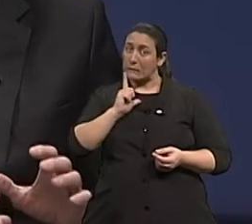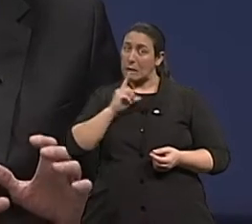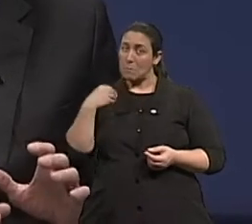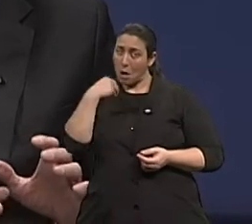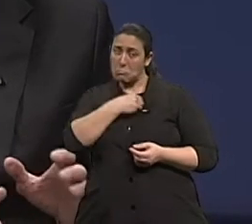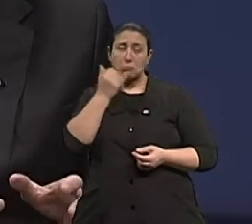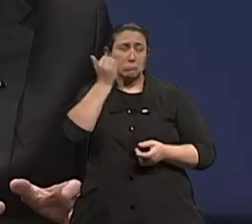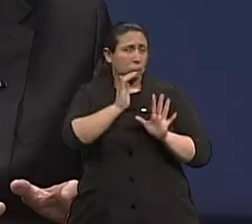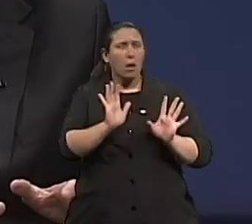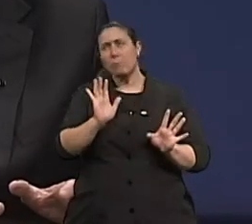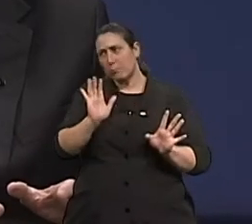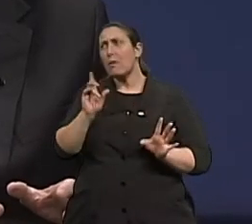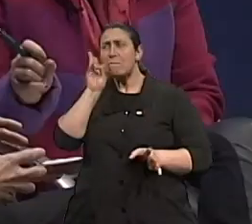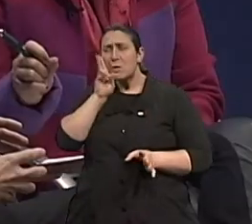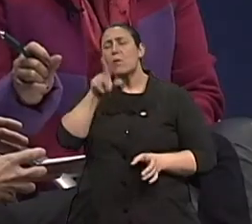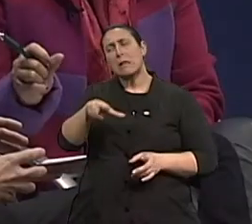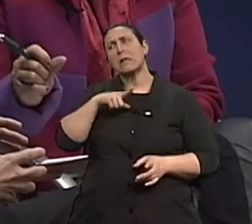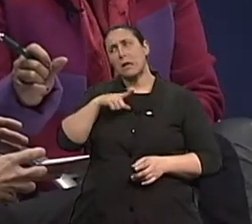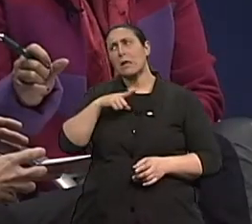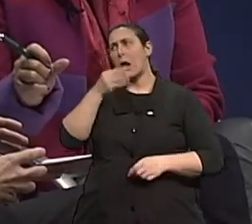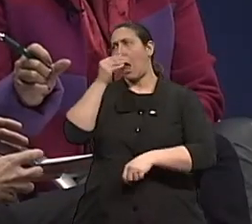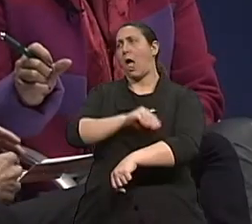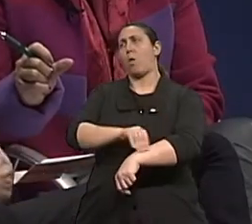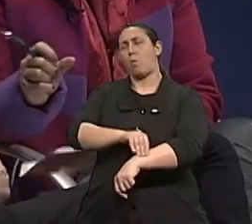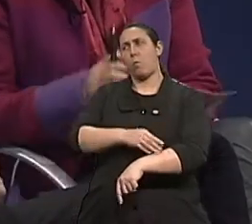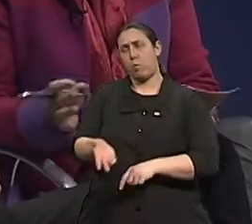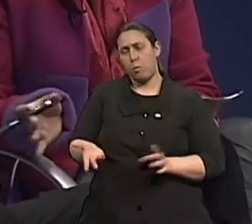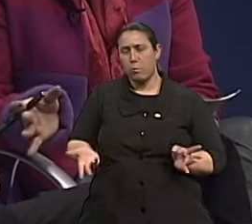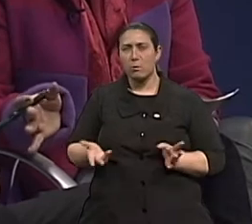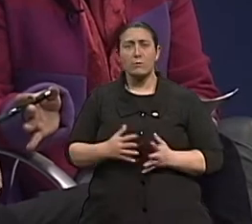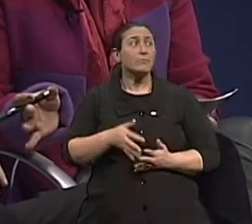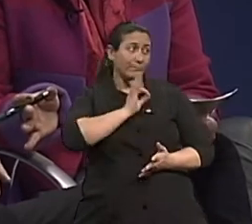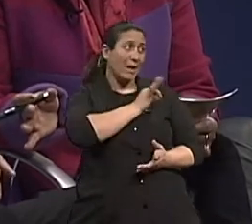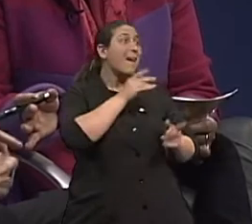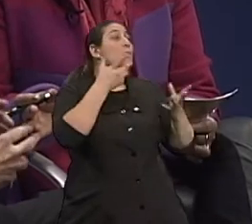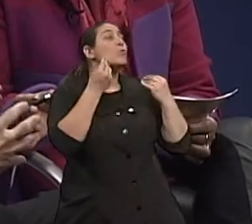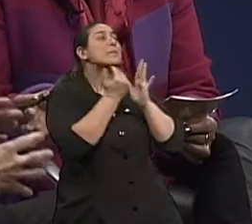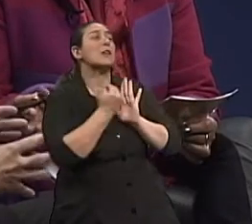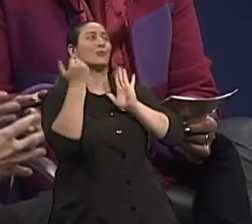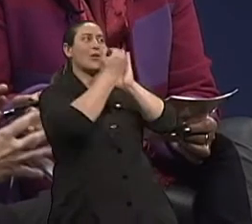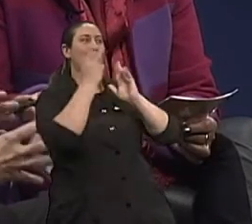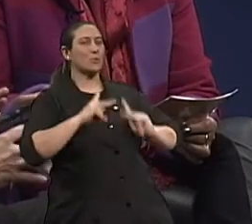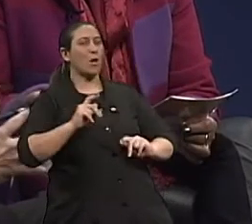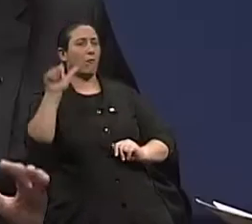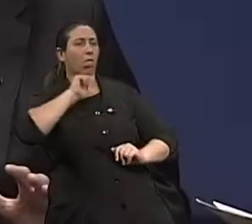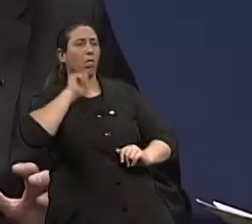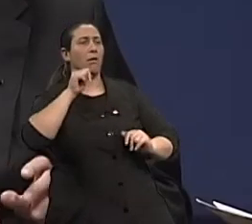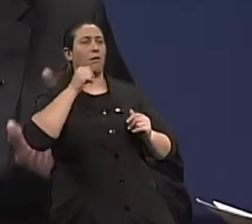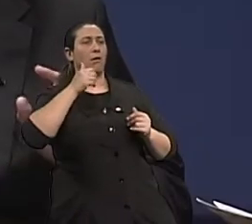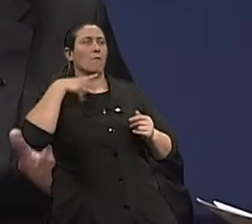mas vinho é álcool. Mas o senhor usou a palavra chave excessos, né? Também, né? É lógico, né? Não fez excessos. Sim. Se usar naquela dose